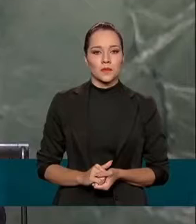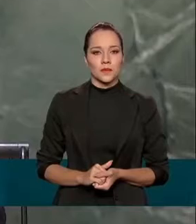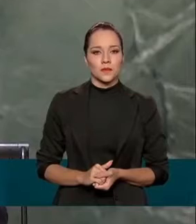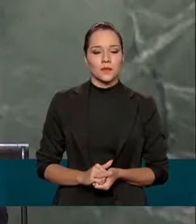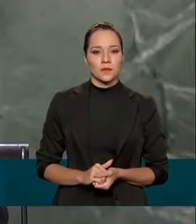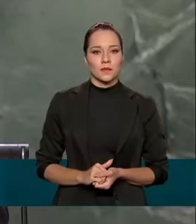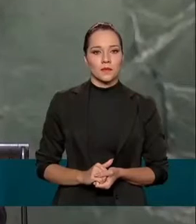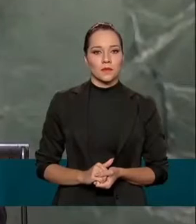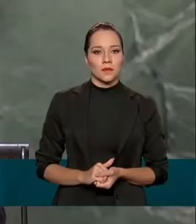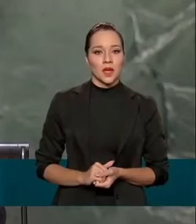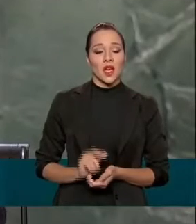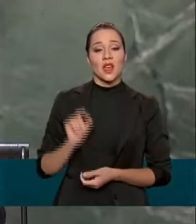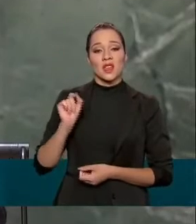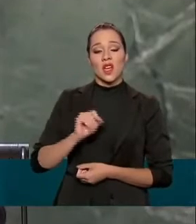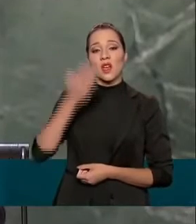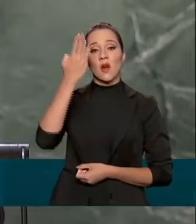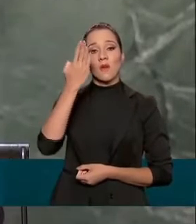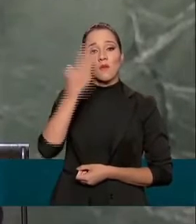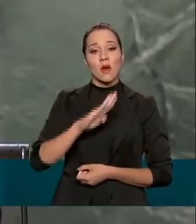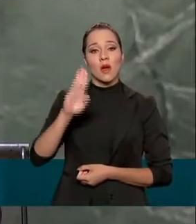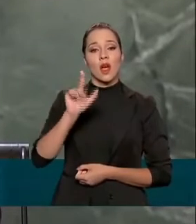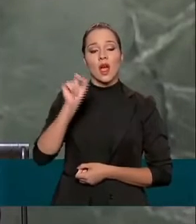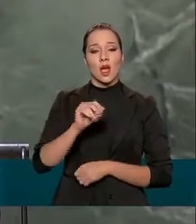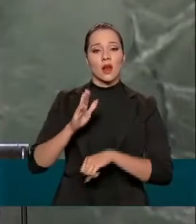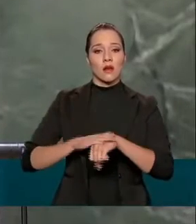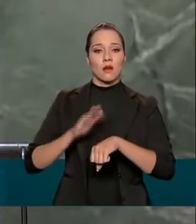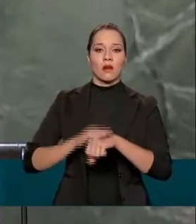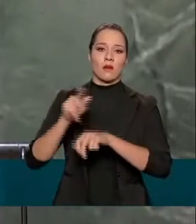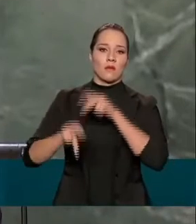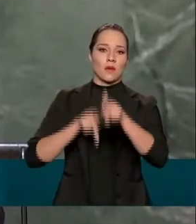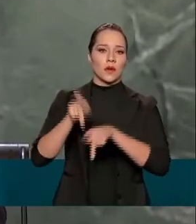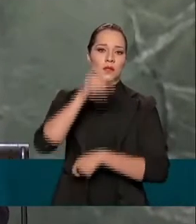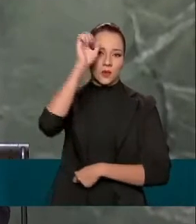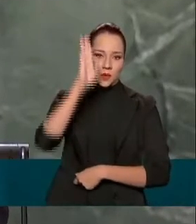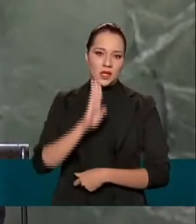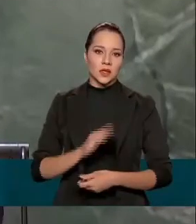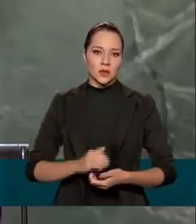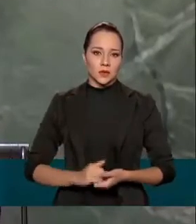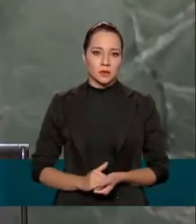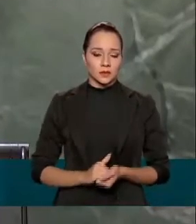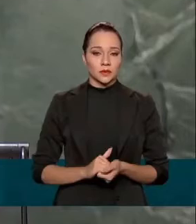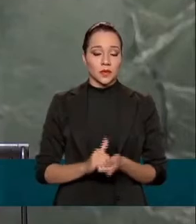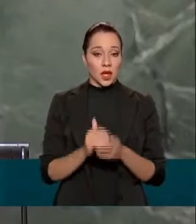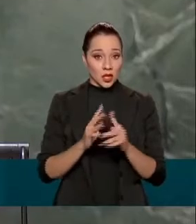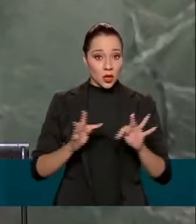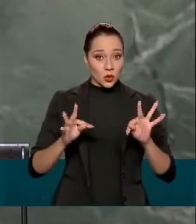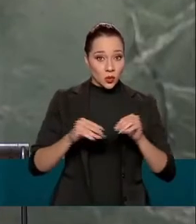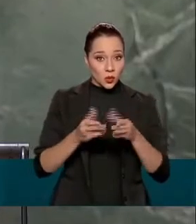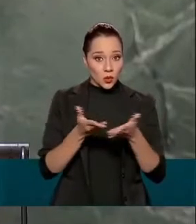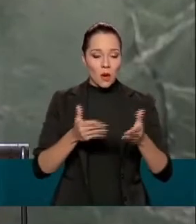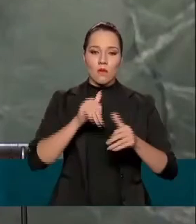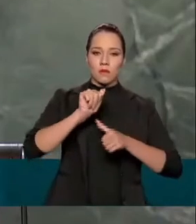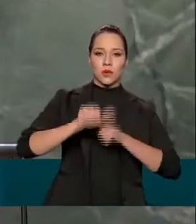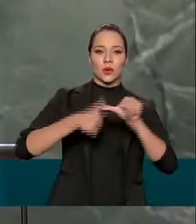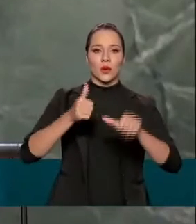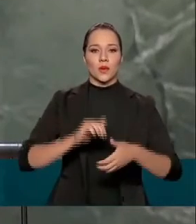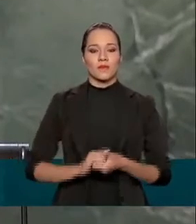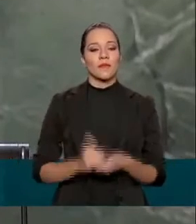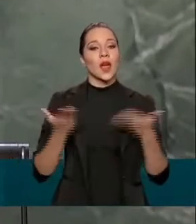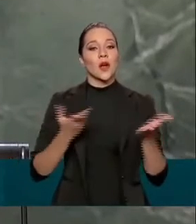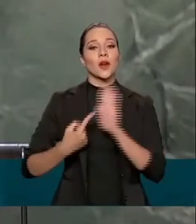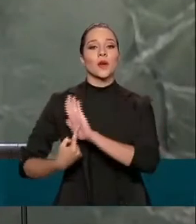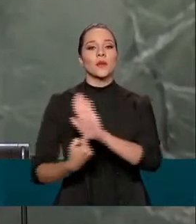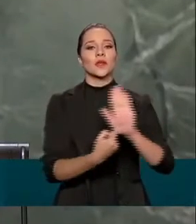Quem honrava esses compromissos era o próprio povo brasileiro. Tudo isso mudou. Apresento